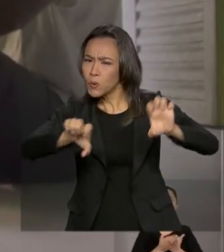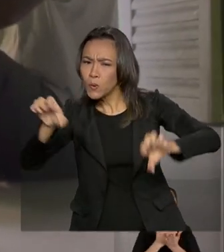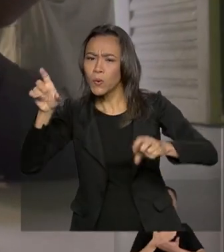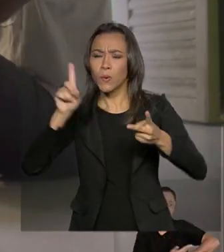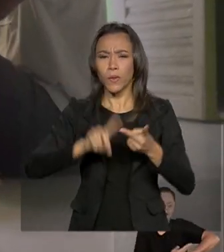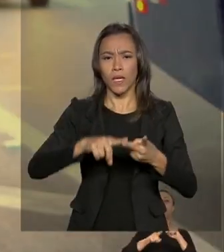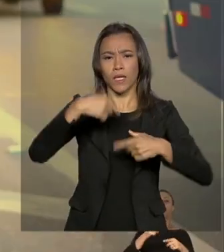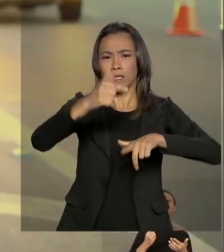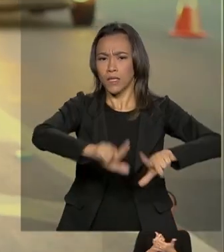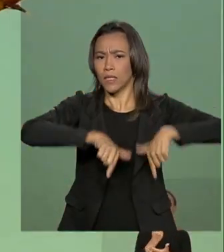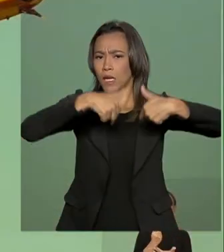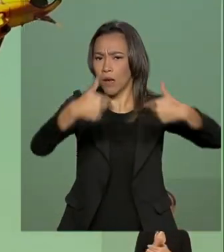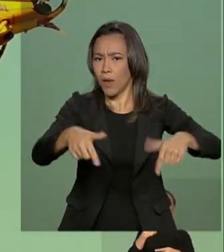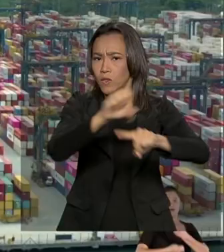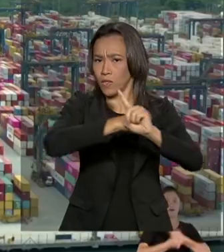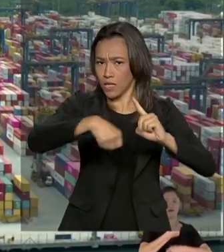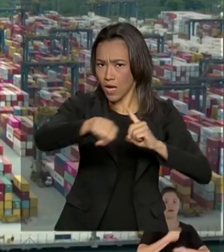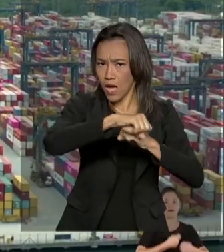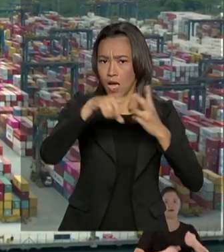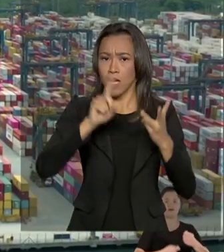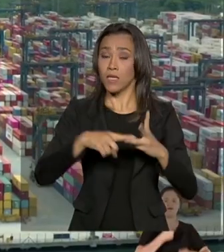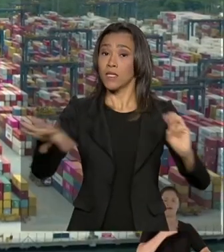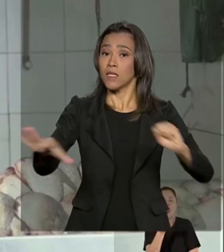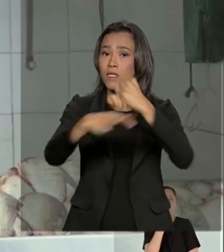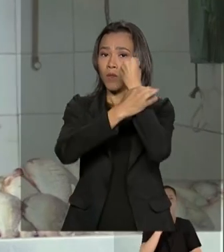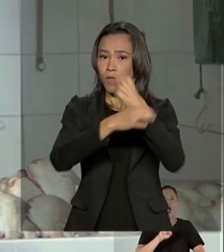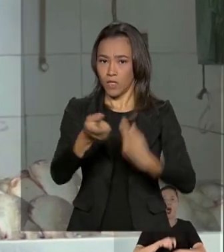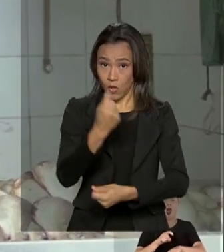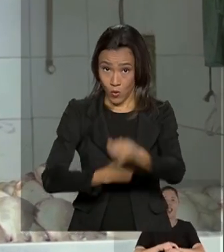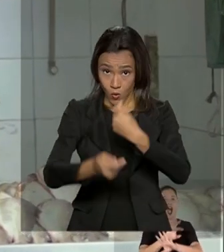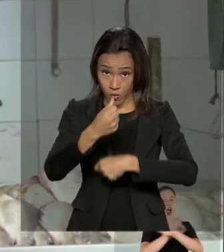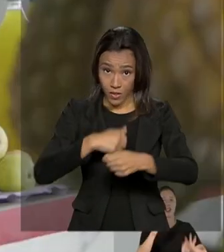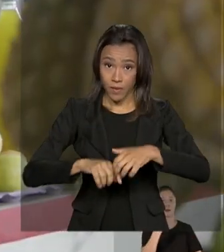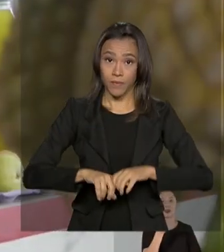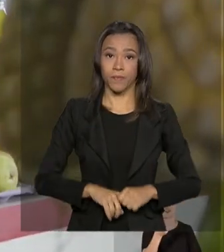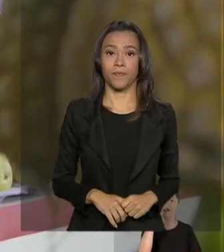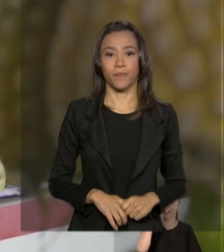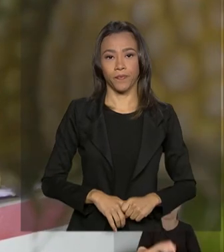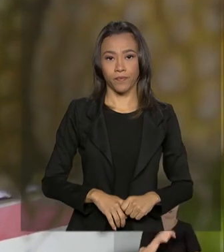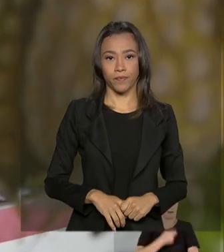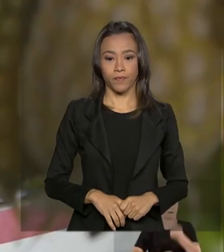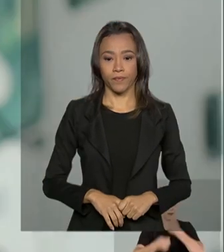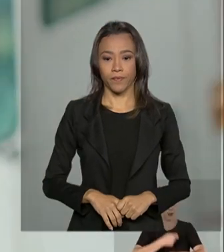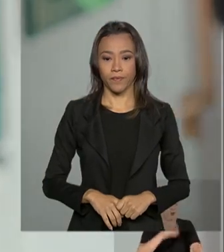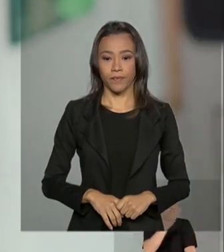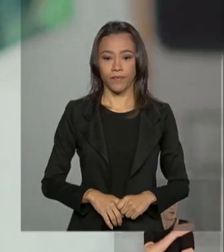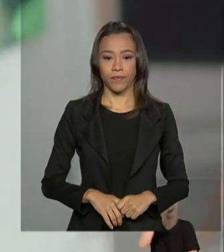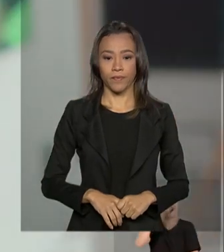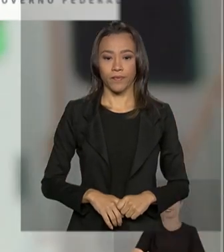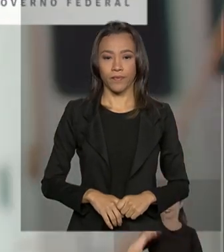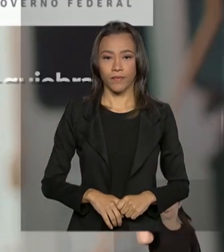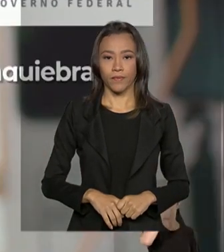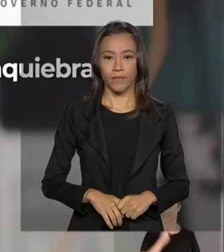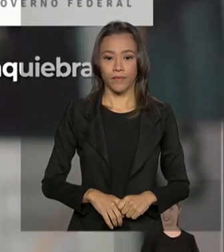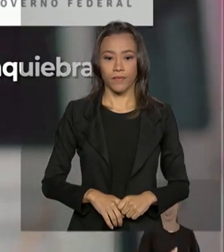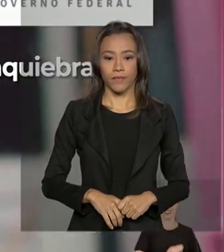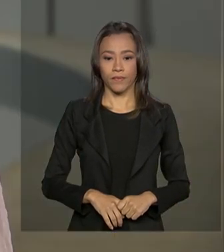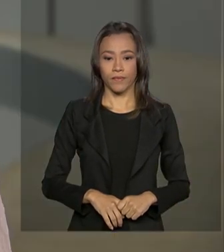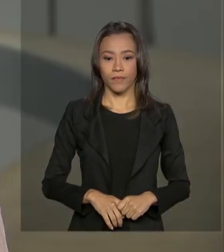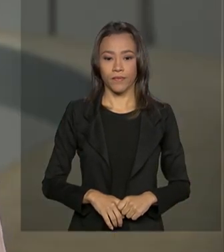ações sociais, segurança pública e economia. Aqui é economia mais forte. Aqui é Brasil.